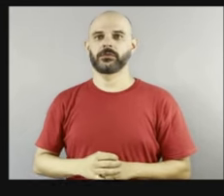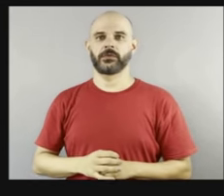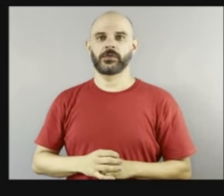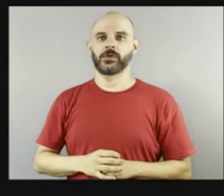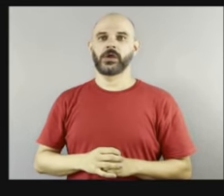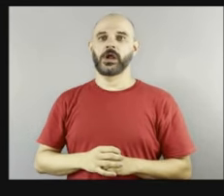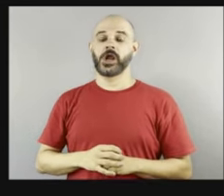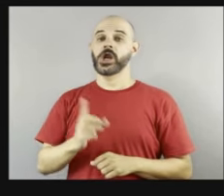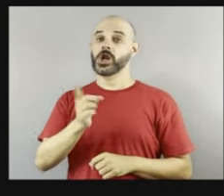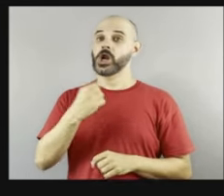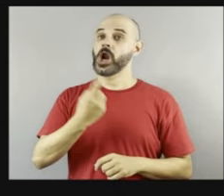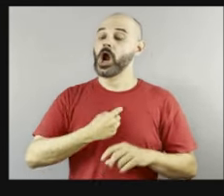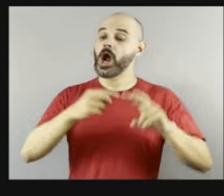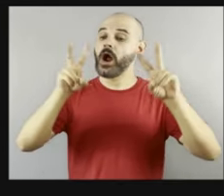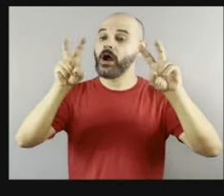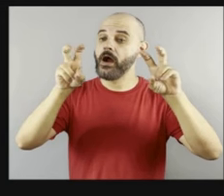isso.